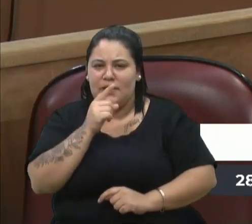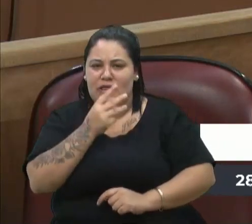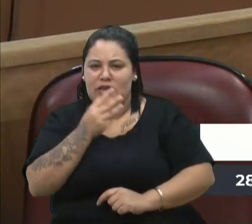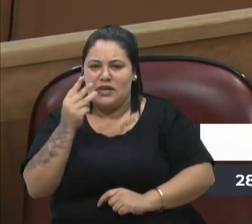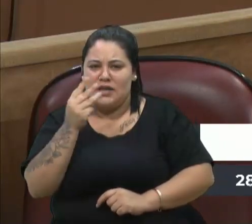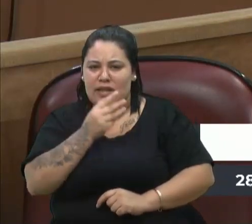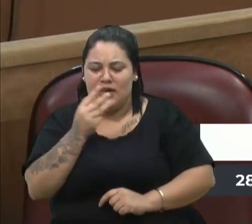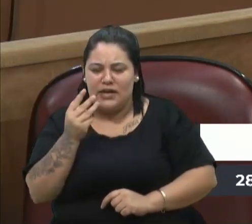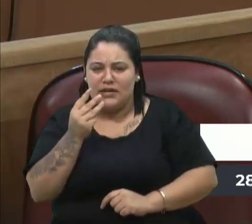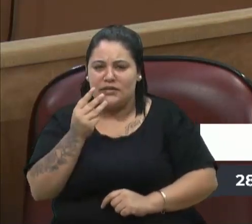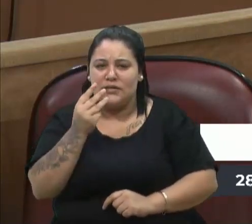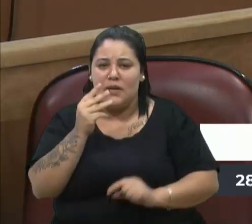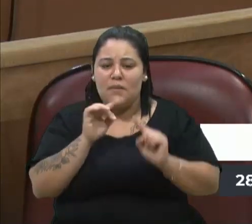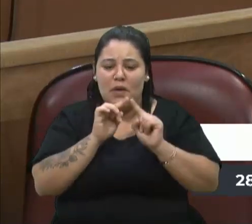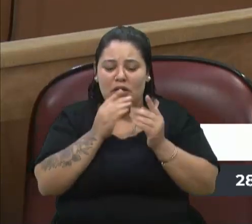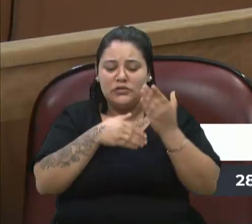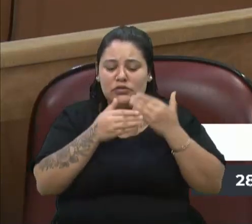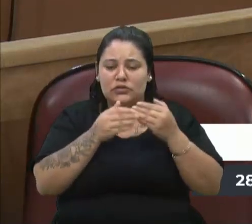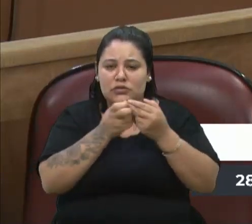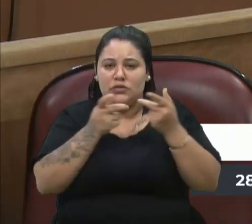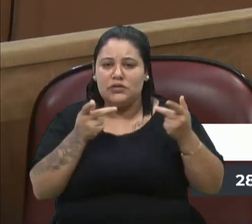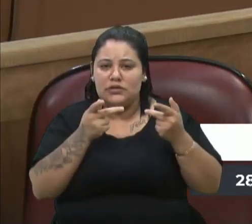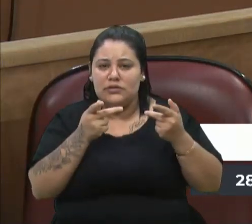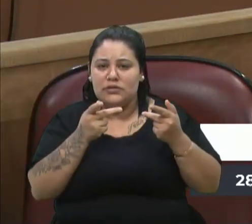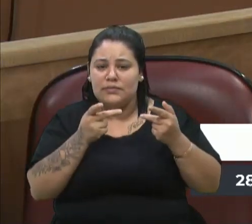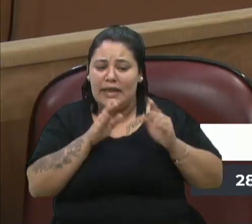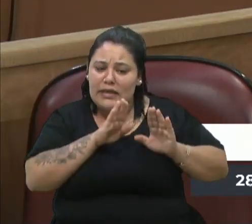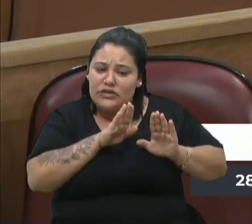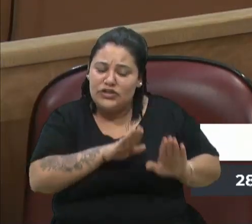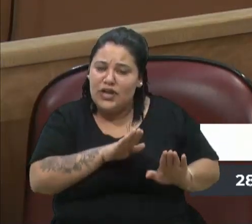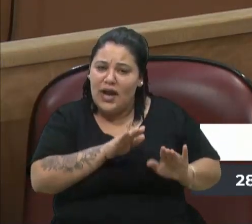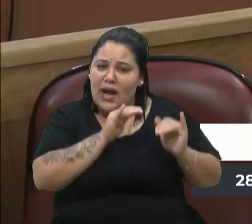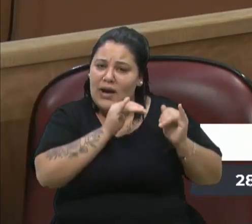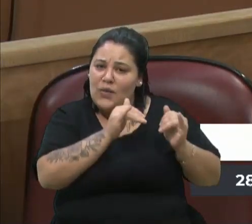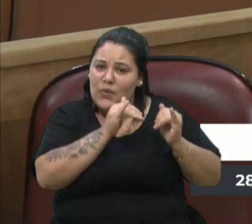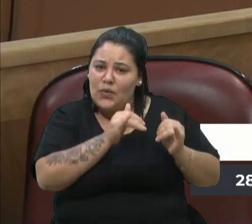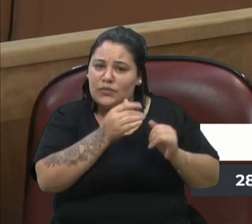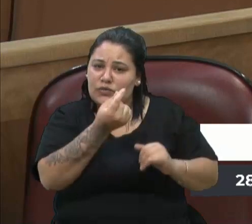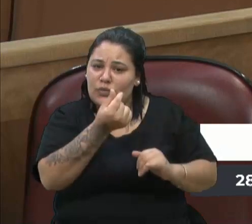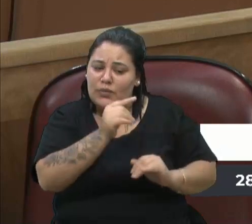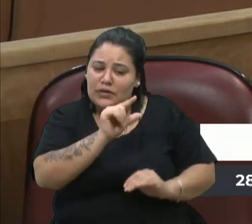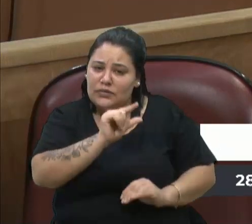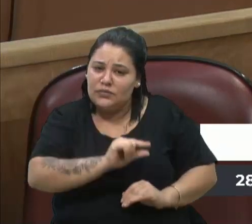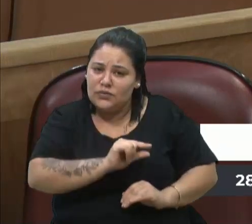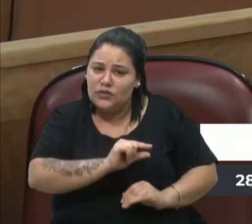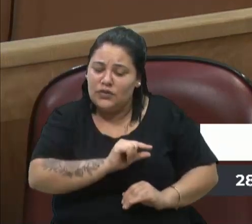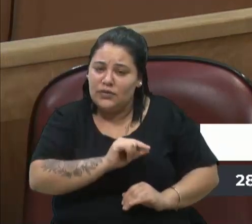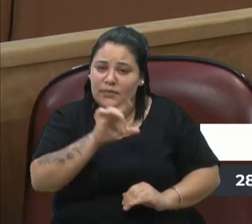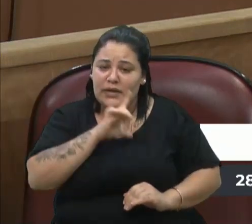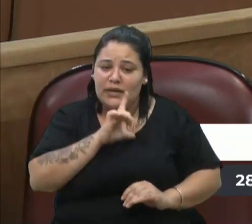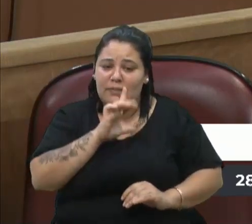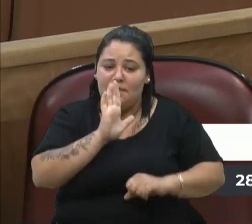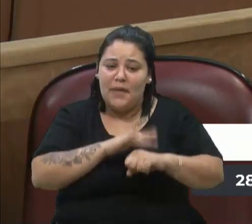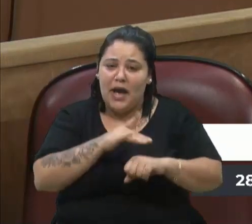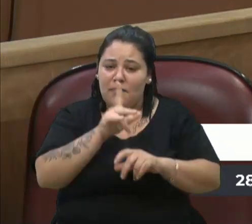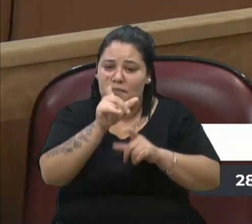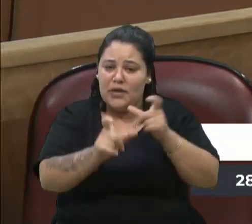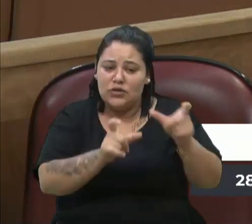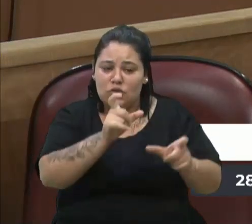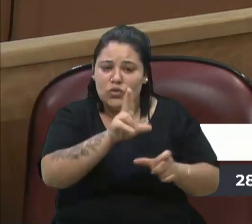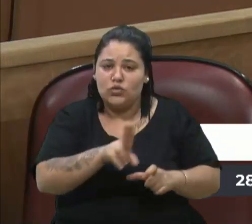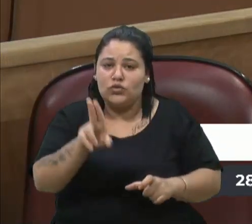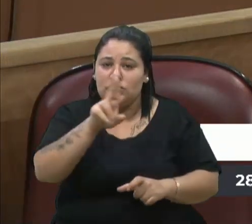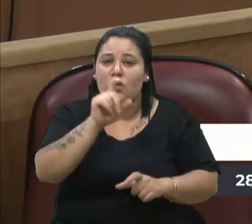Mas tudo isso para segurar a passagem em um preço menor, para que possa ter mais usuário. O que a